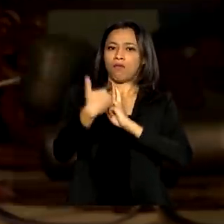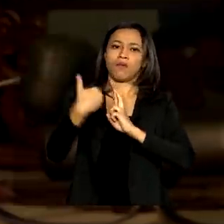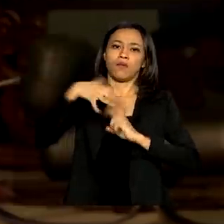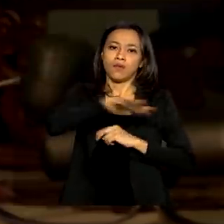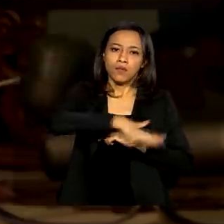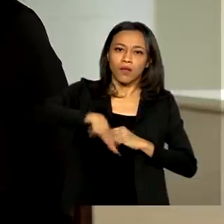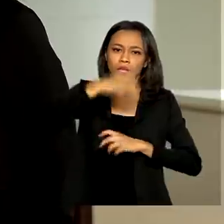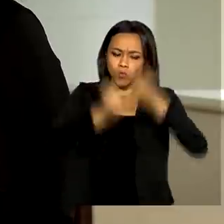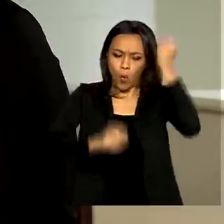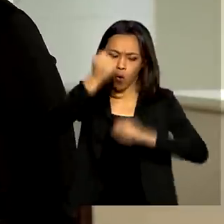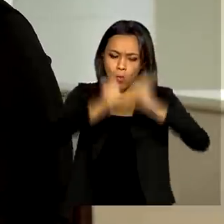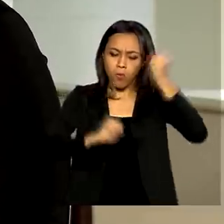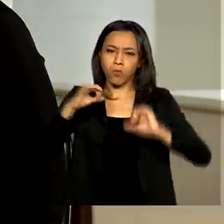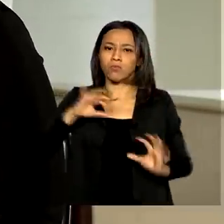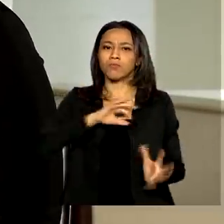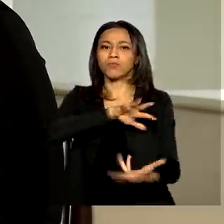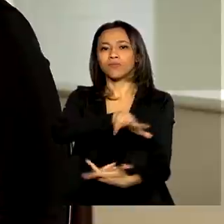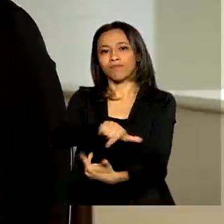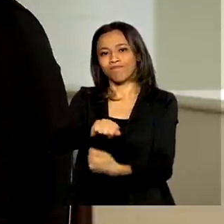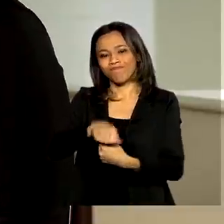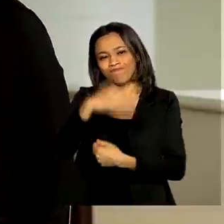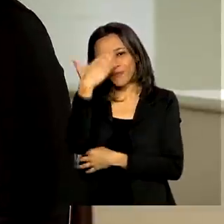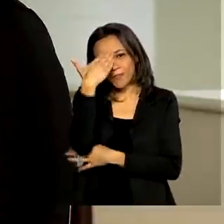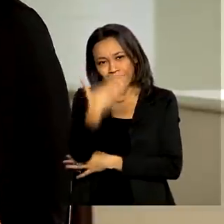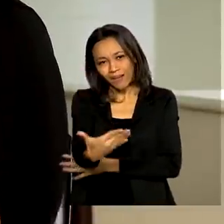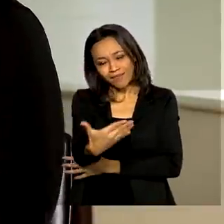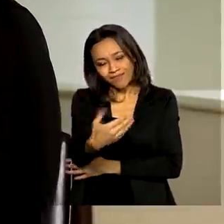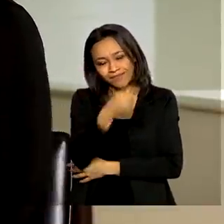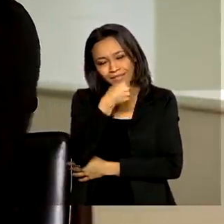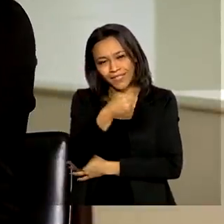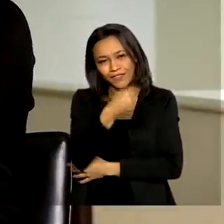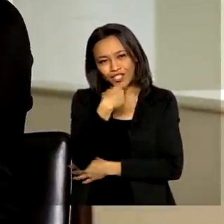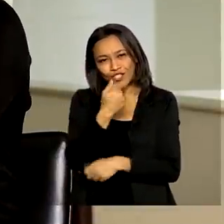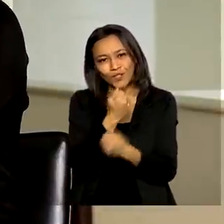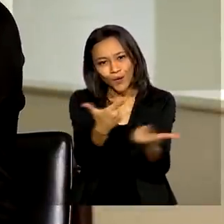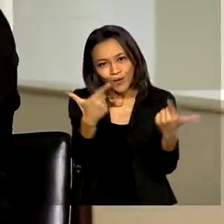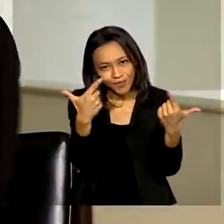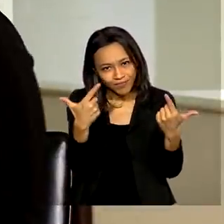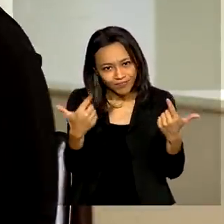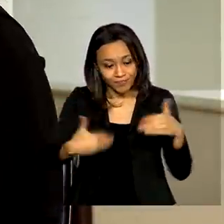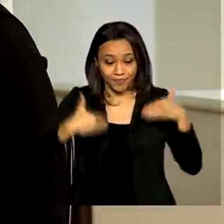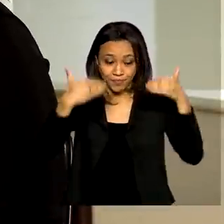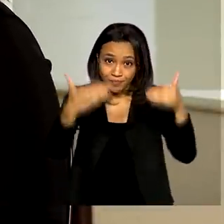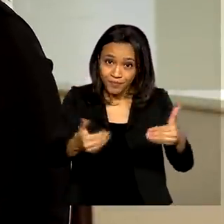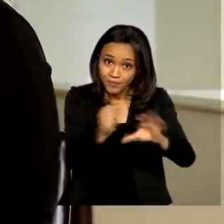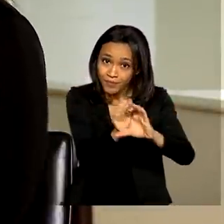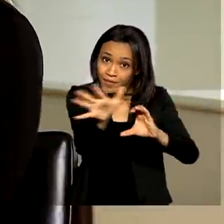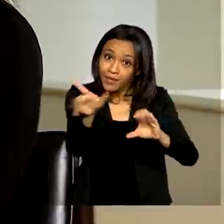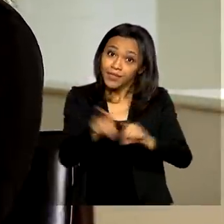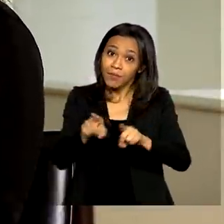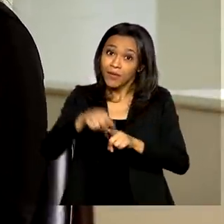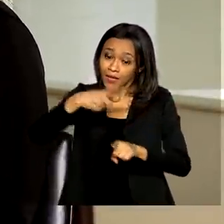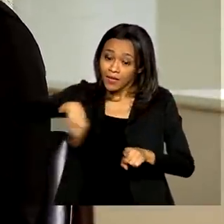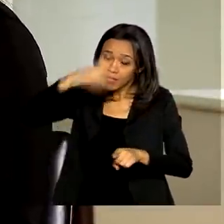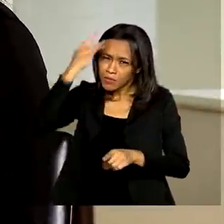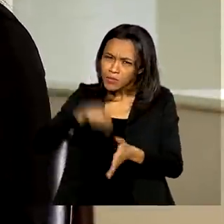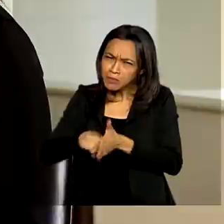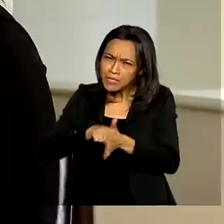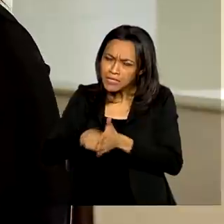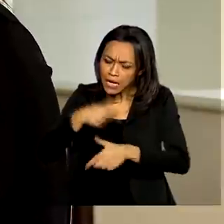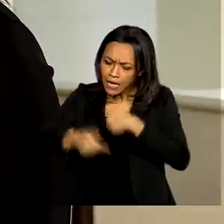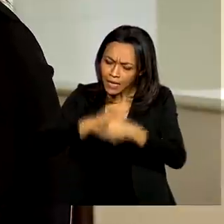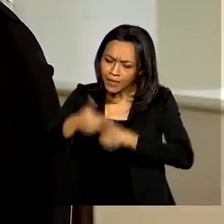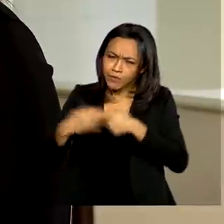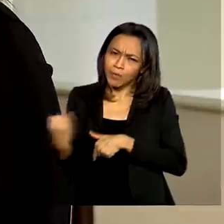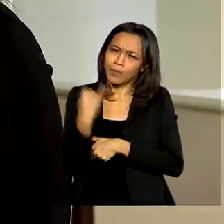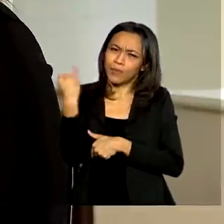produção mundial. Ministro, muito obrigada pela sua entrevista e eu desejo sorte para o Ministério e também para os cientistas brasileiros que estão nesse trabalho tão importante,